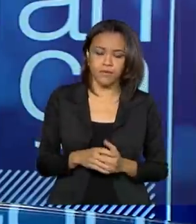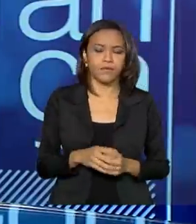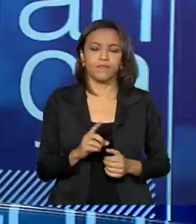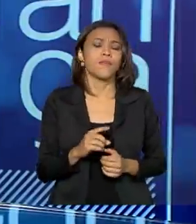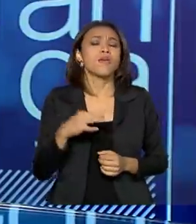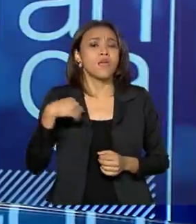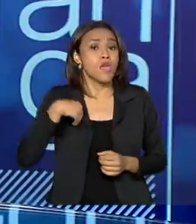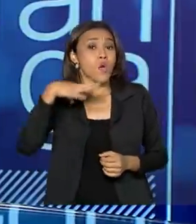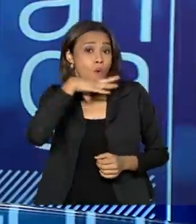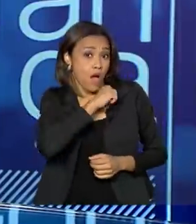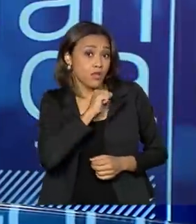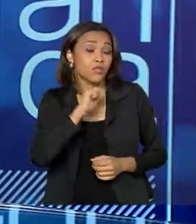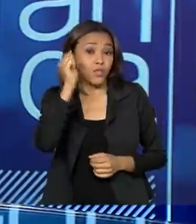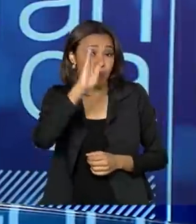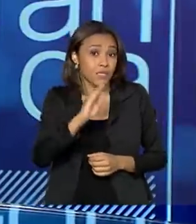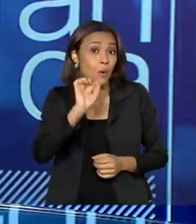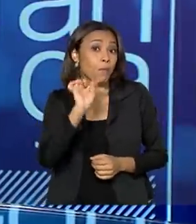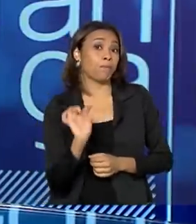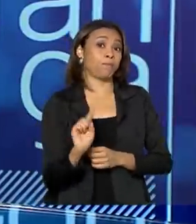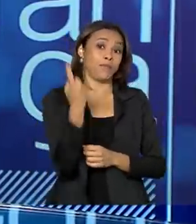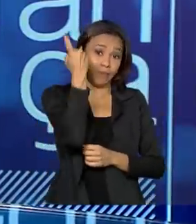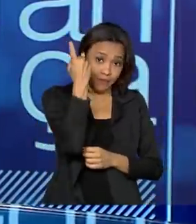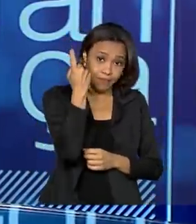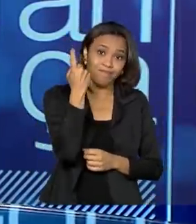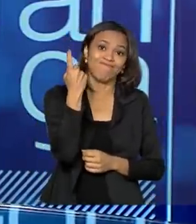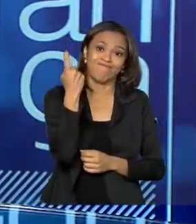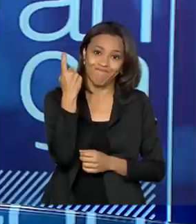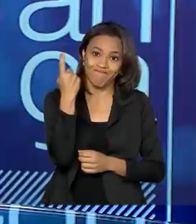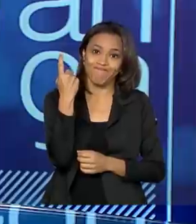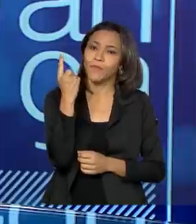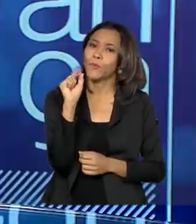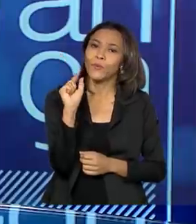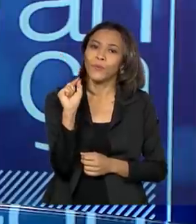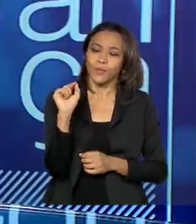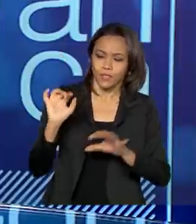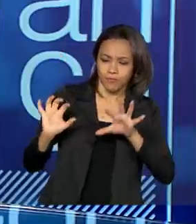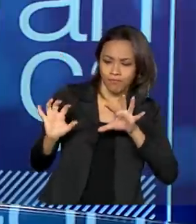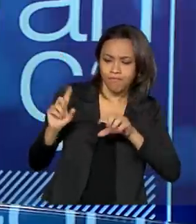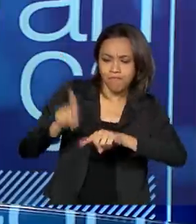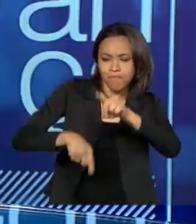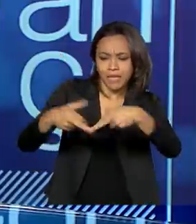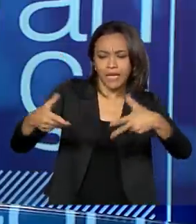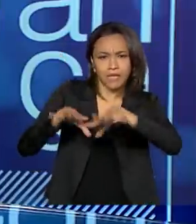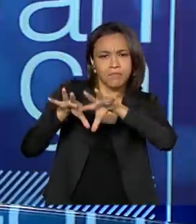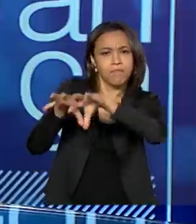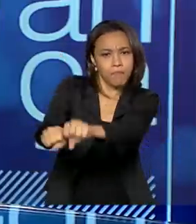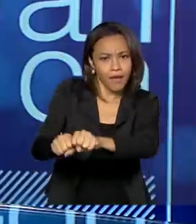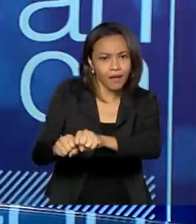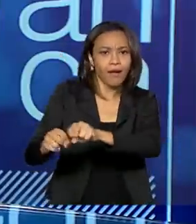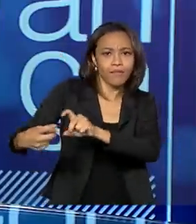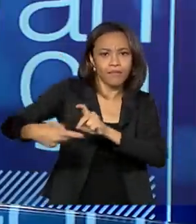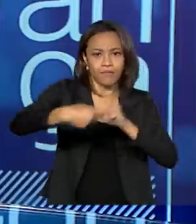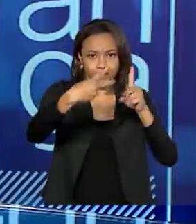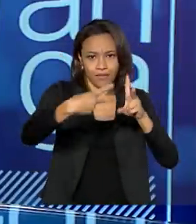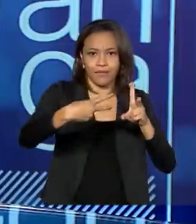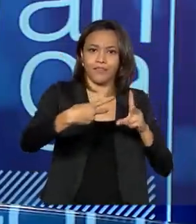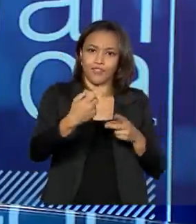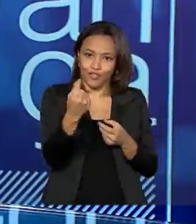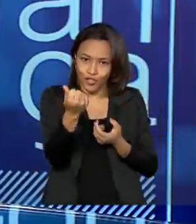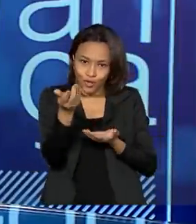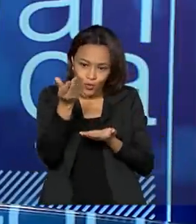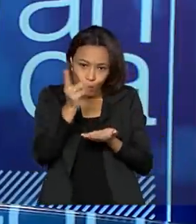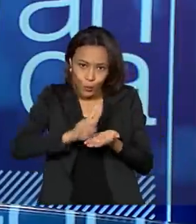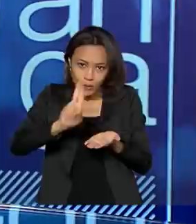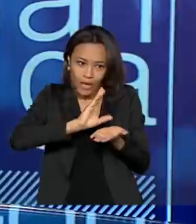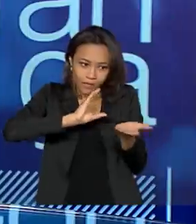Brasil está sendo pioneiro nessa apreensão de bens. Eu acho que o Brasil está fazendo essa